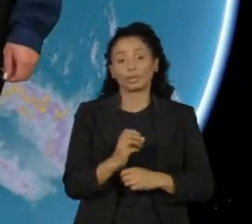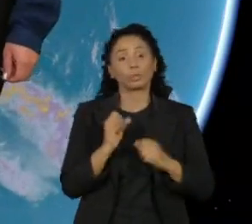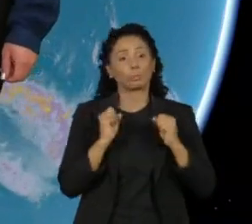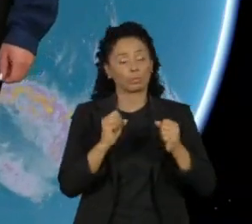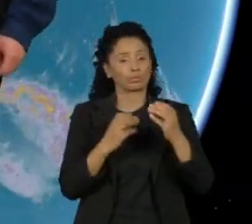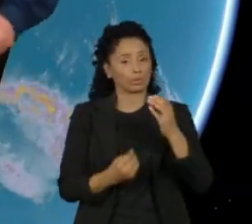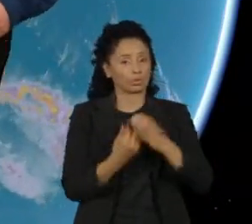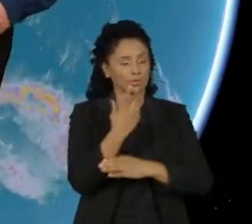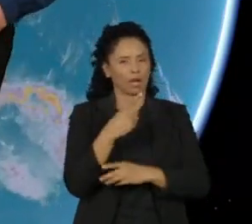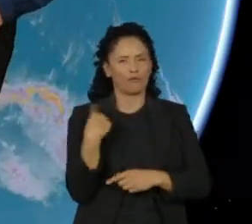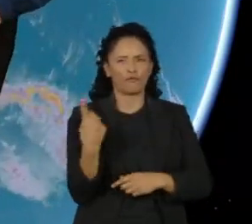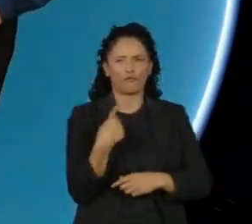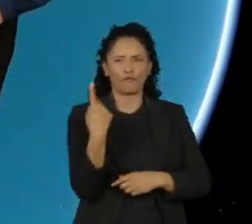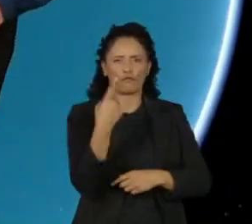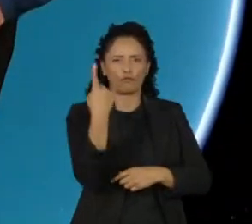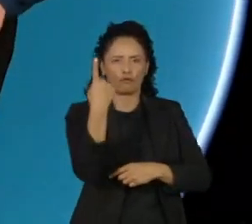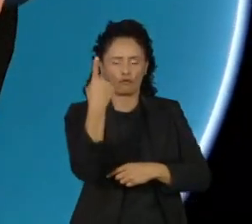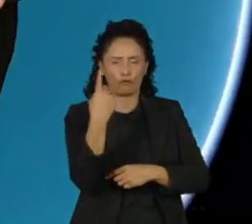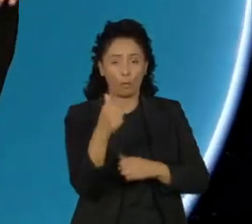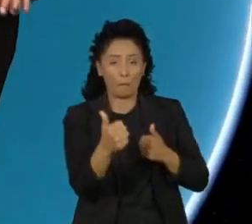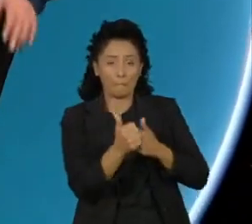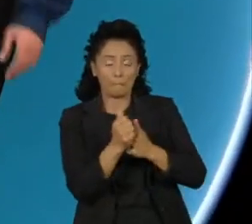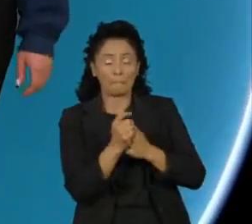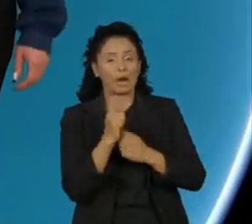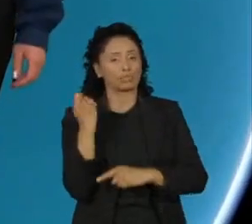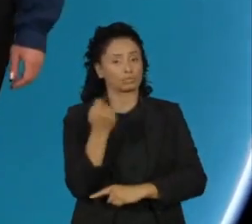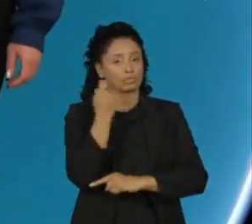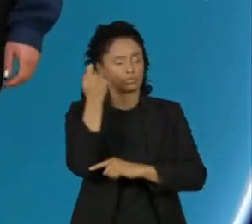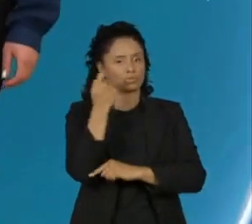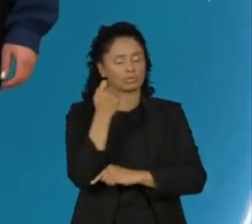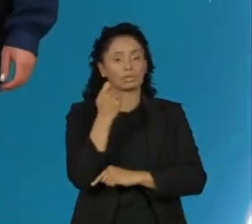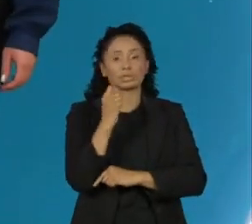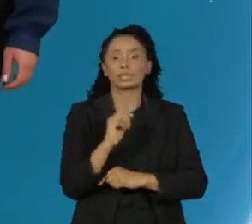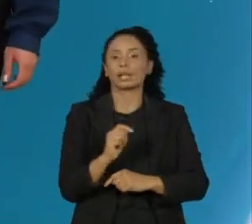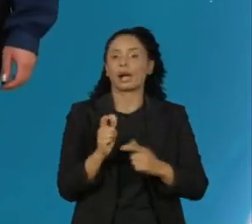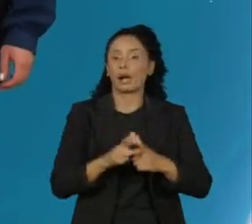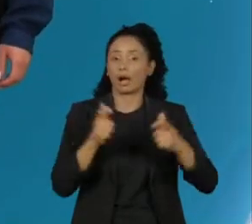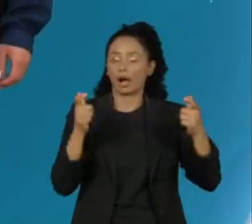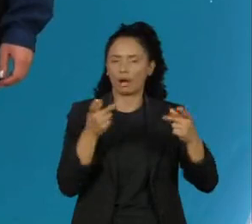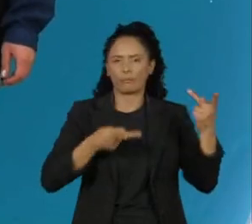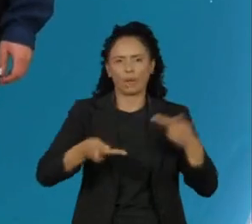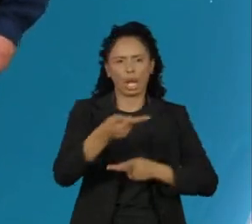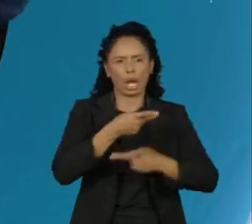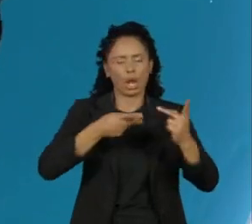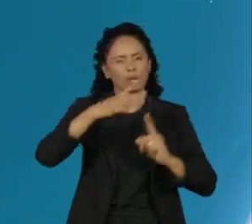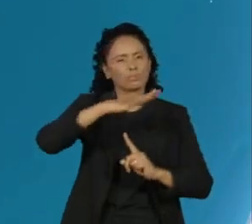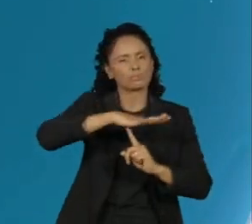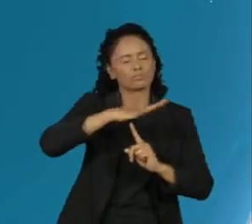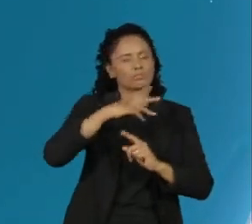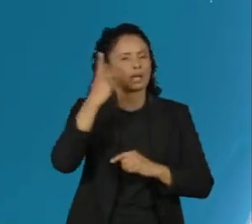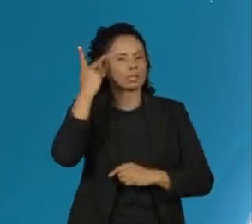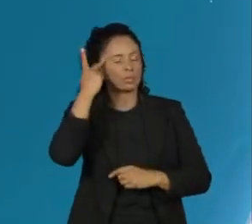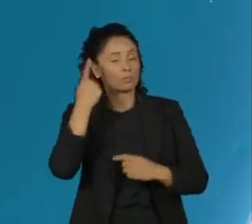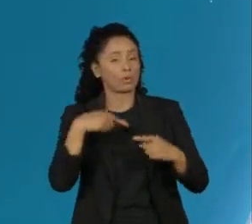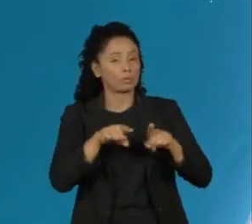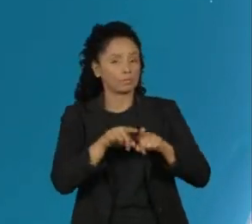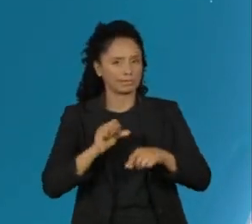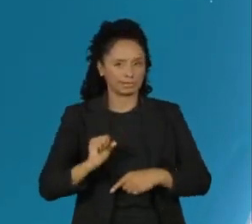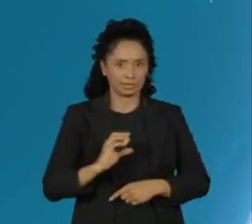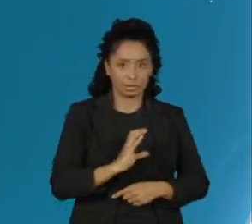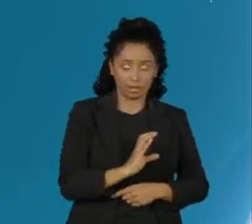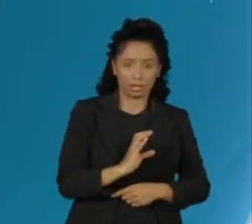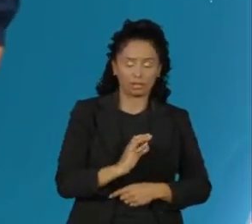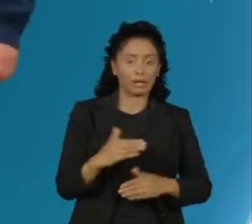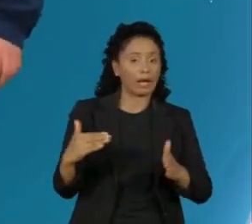extra-tropical próximo à costa do Rio Grande do Sul aumenta as rajadas de vento entre o estado do Paraná, São Paulo, também em Santa Catarina